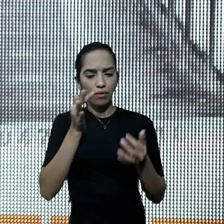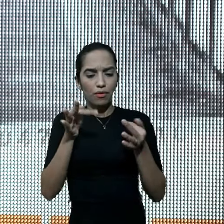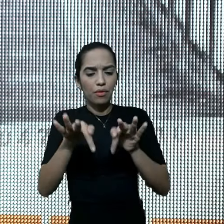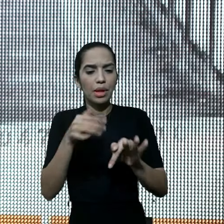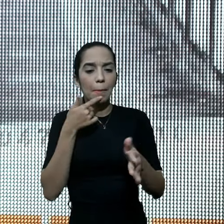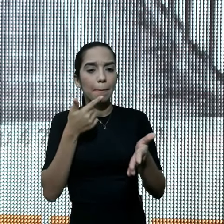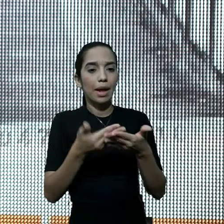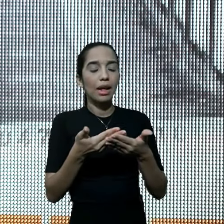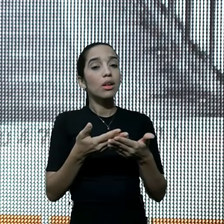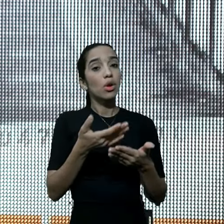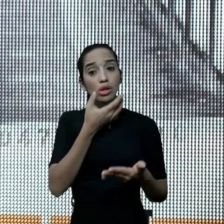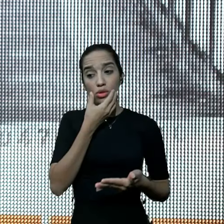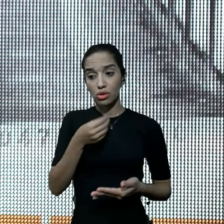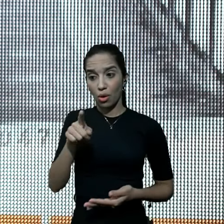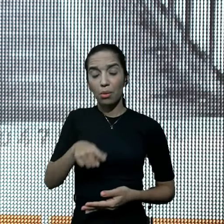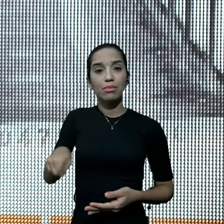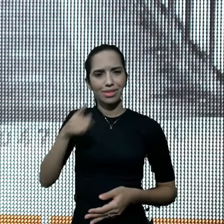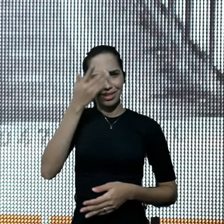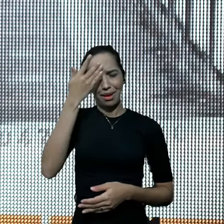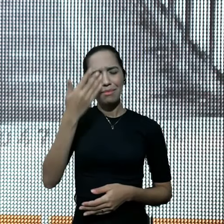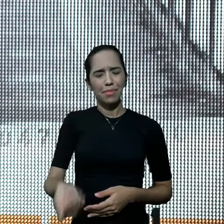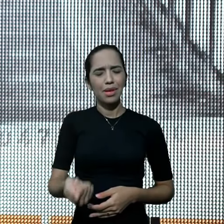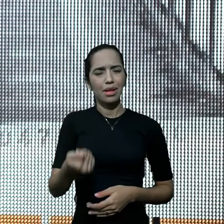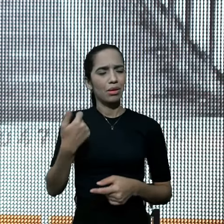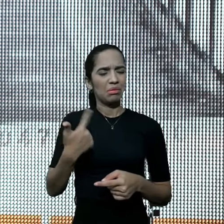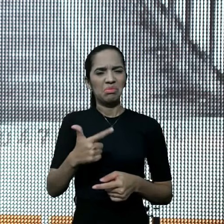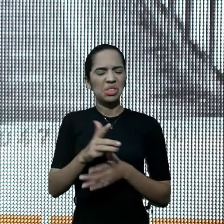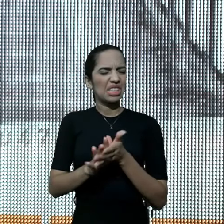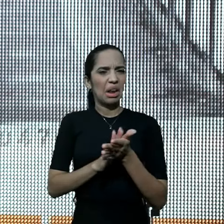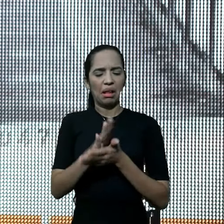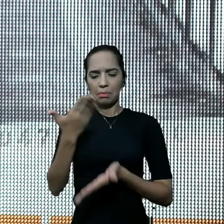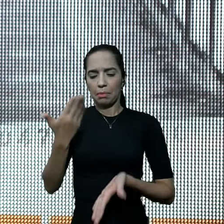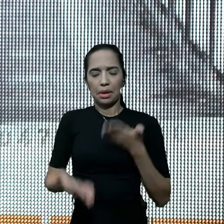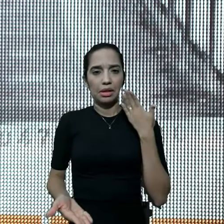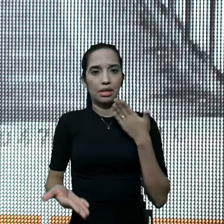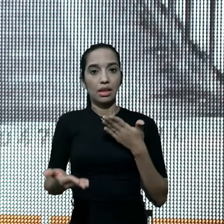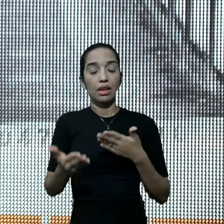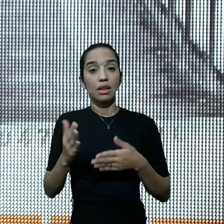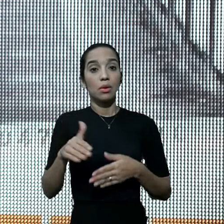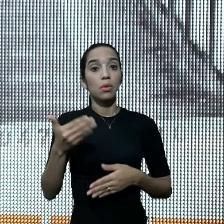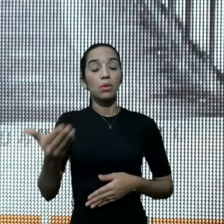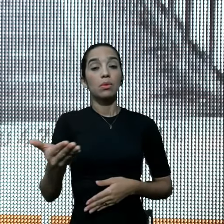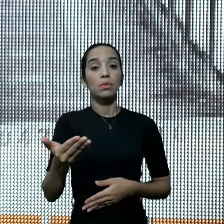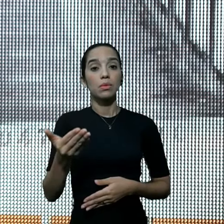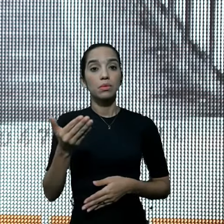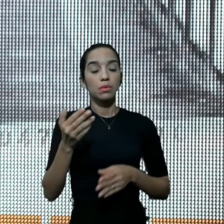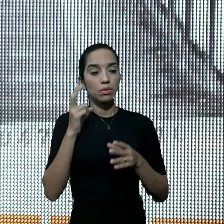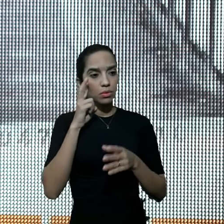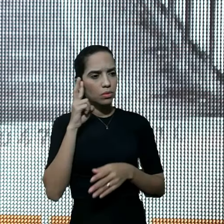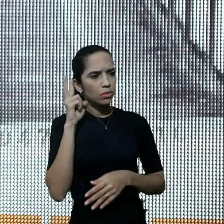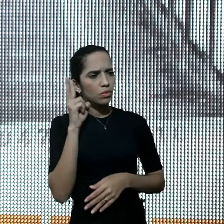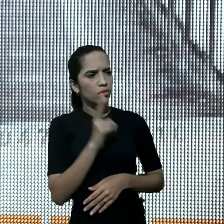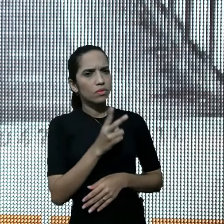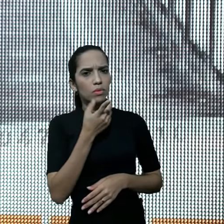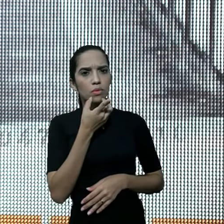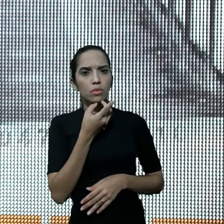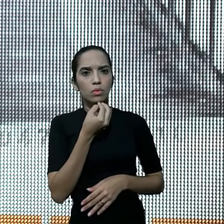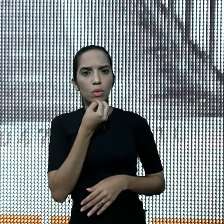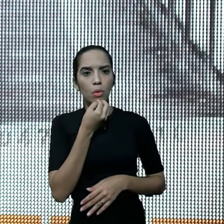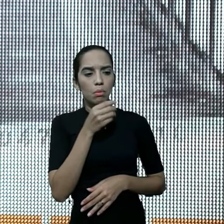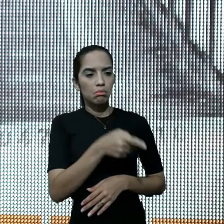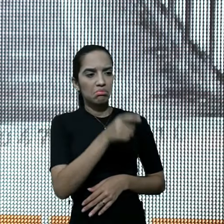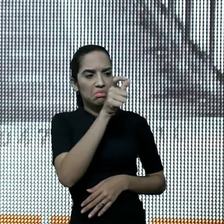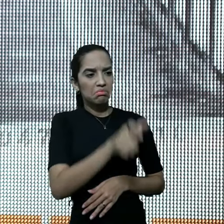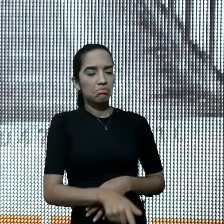condenados, na verdade eles não tinham nada a perder, quando então, eles estão ali, vem aquele que era